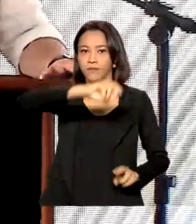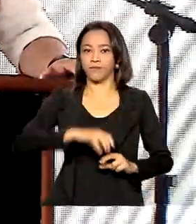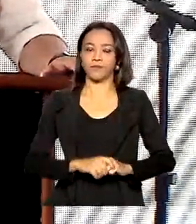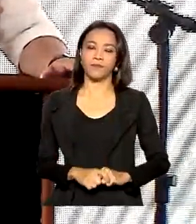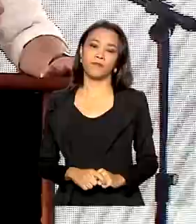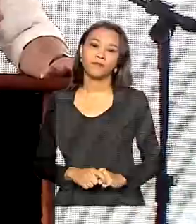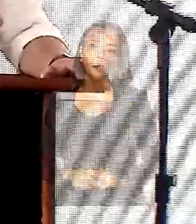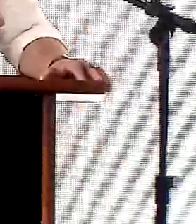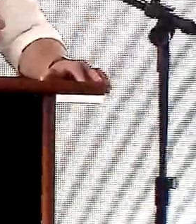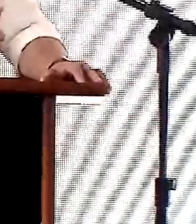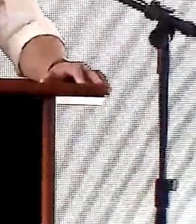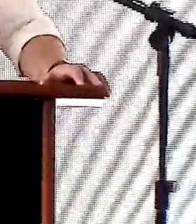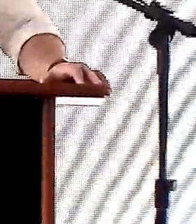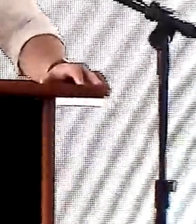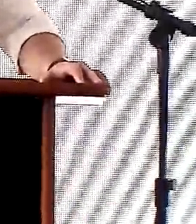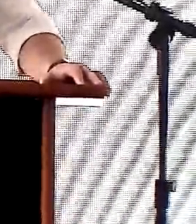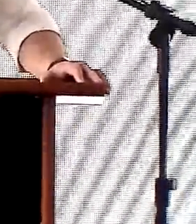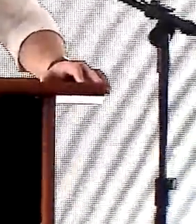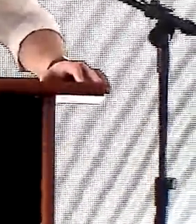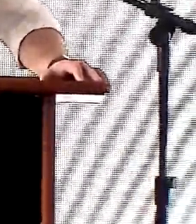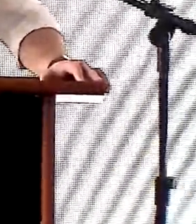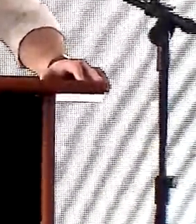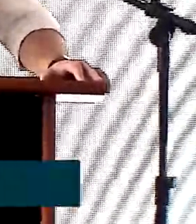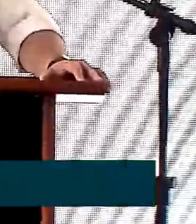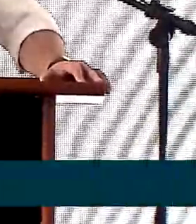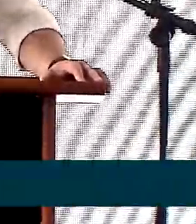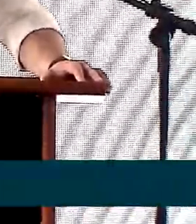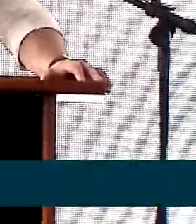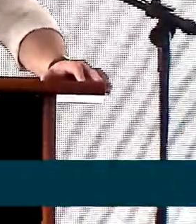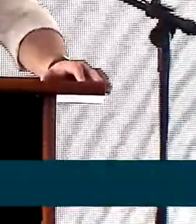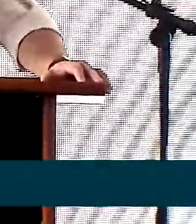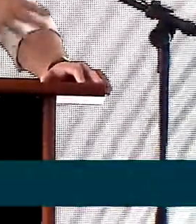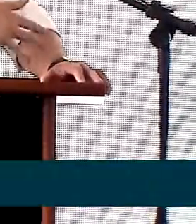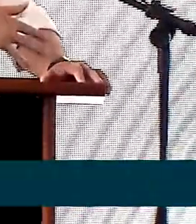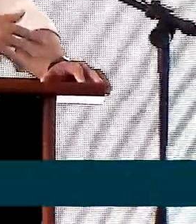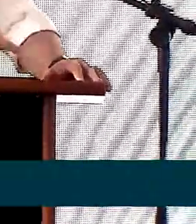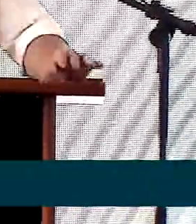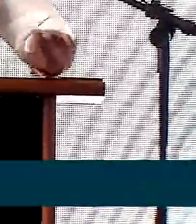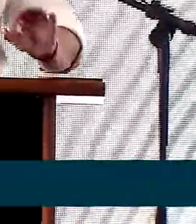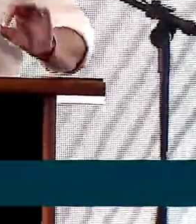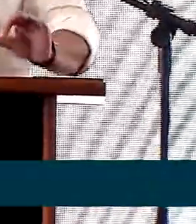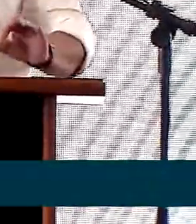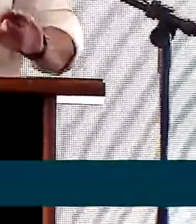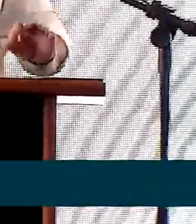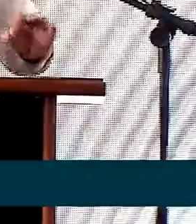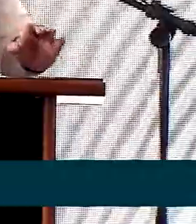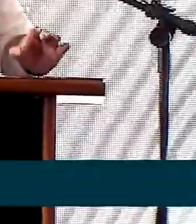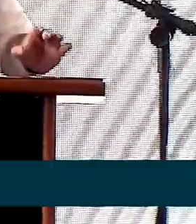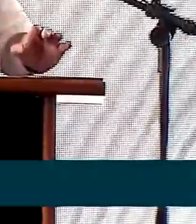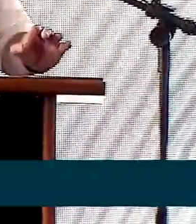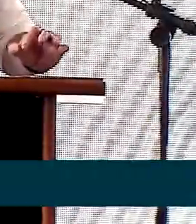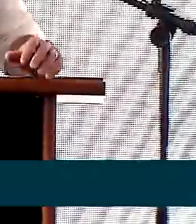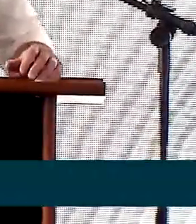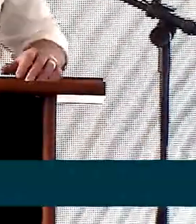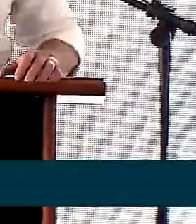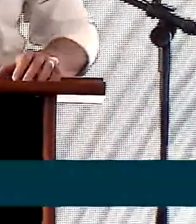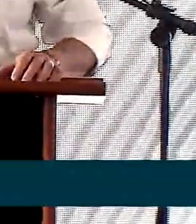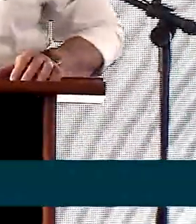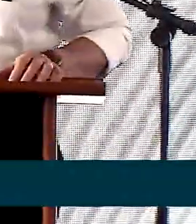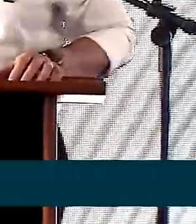um grande grupo que trabalha muito lá fora, que acreditou no Brasil, que só nesse empreendimento,